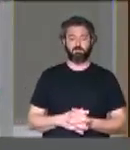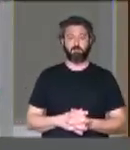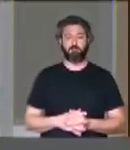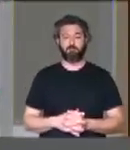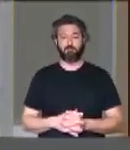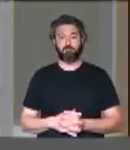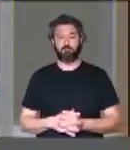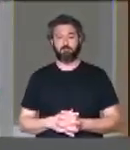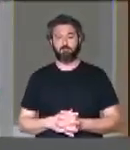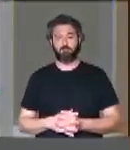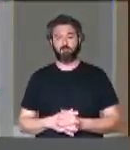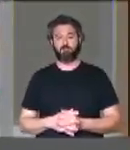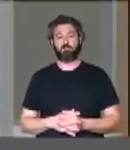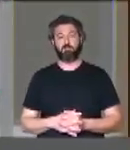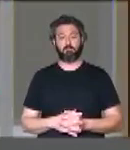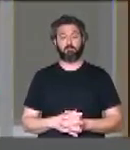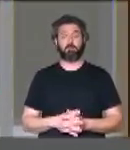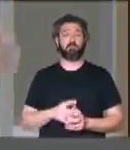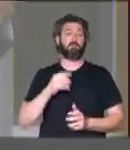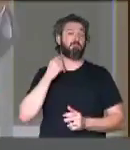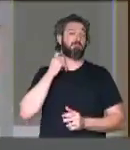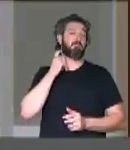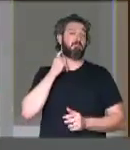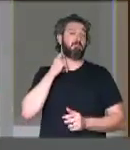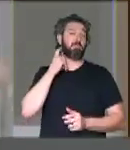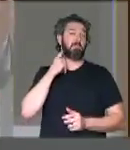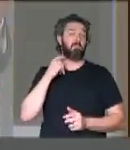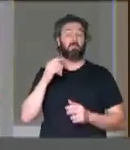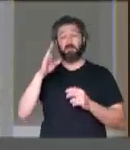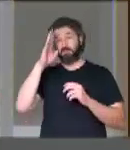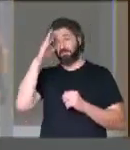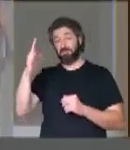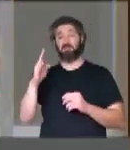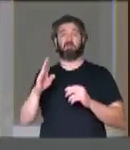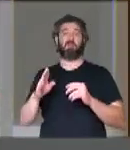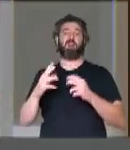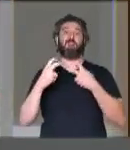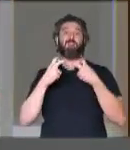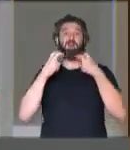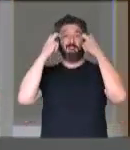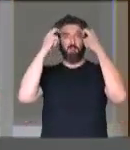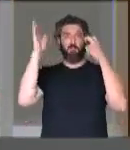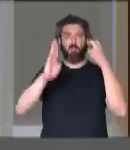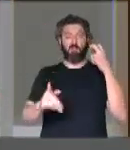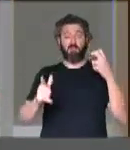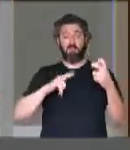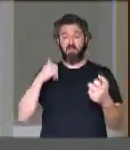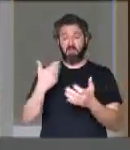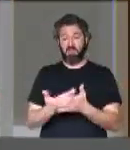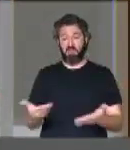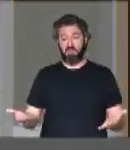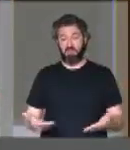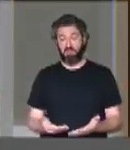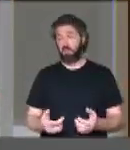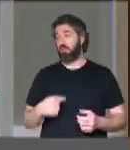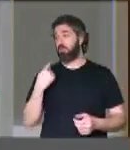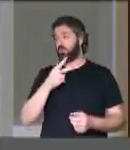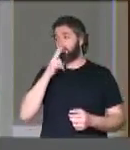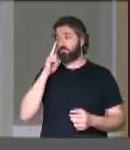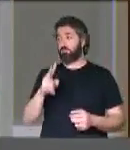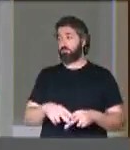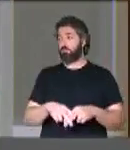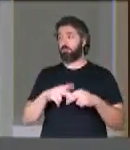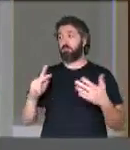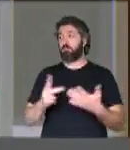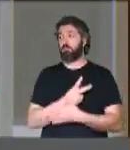período, nesse início de governo. É o maior vexame que o Brasil já passou até agora, é o que nós estamos vivendo em